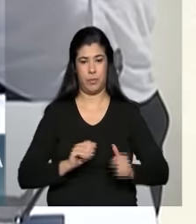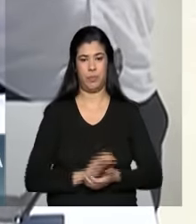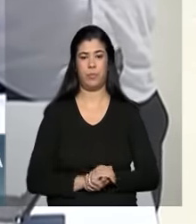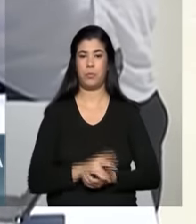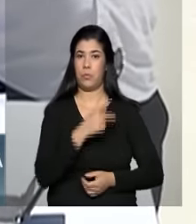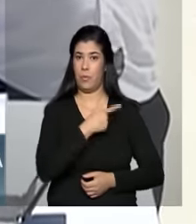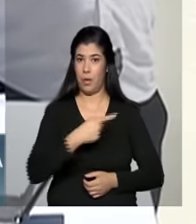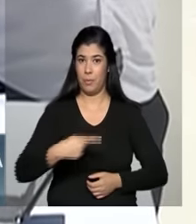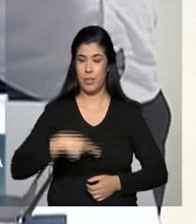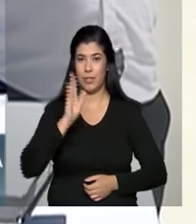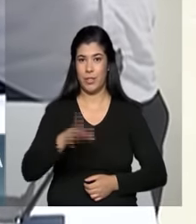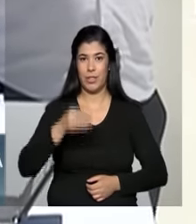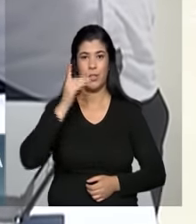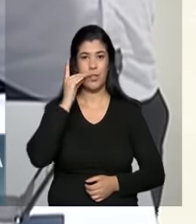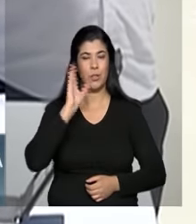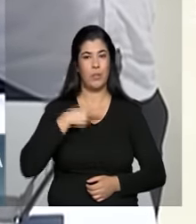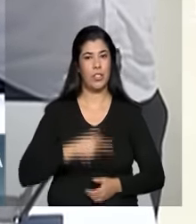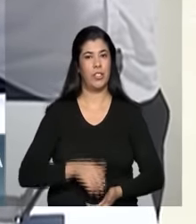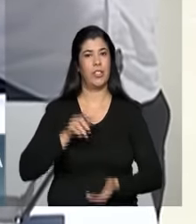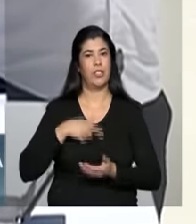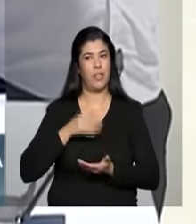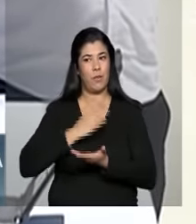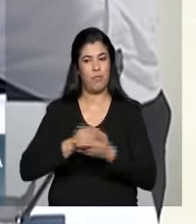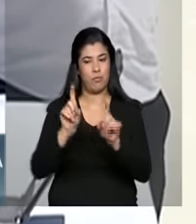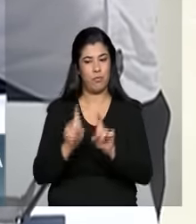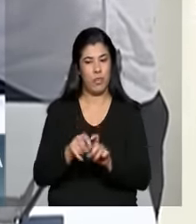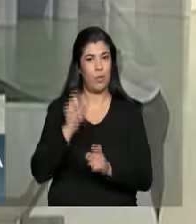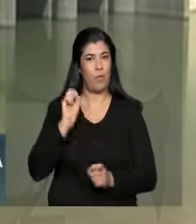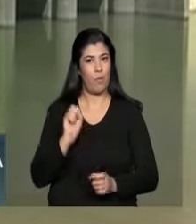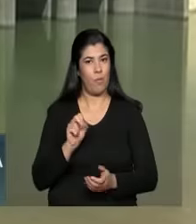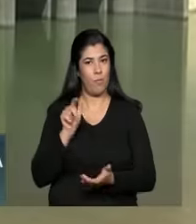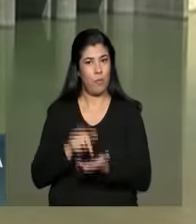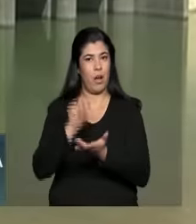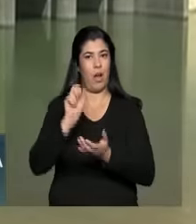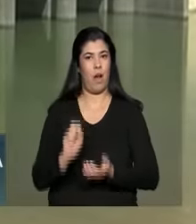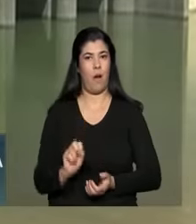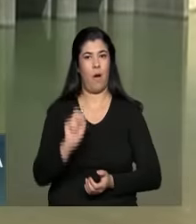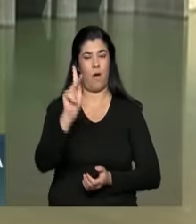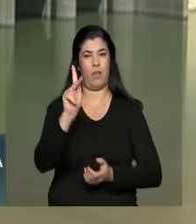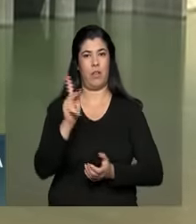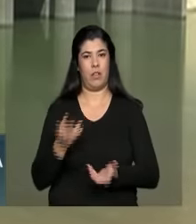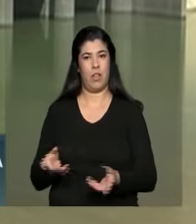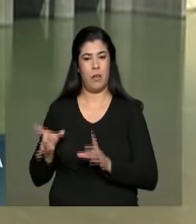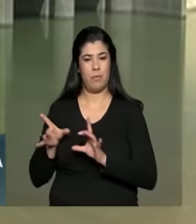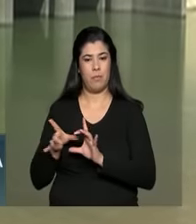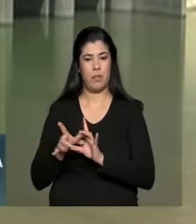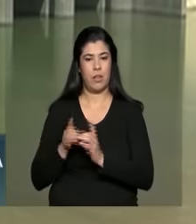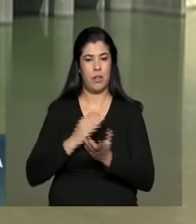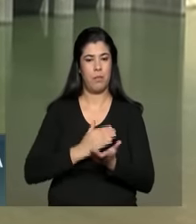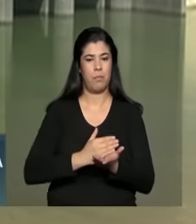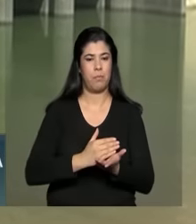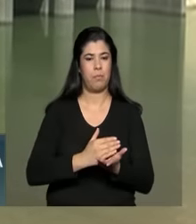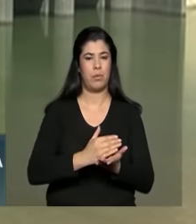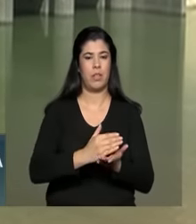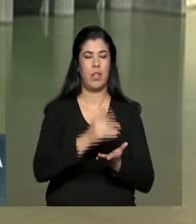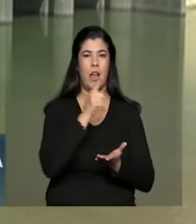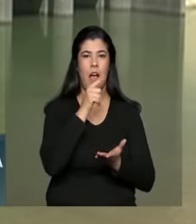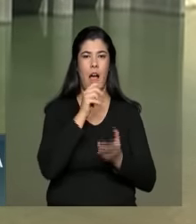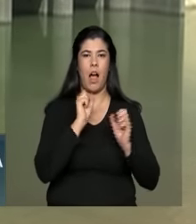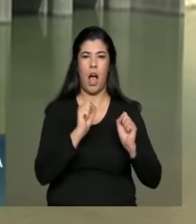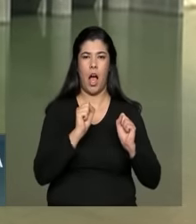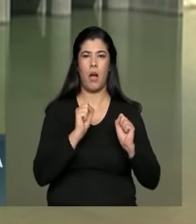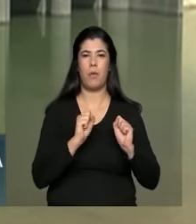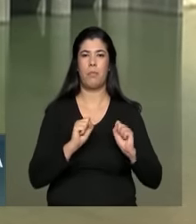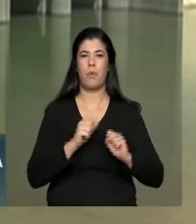estação do Eixo Norte do projeto de integração do Rio São Francisco, o povo aplaude o momento histórico. Pode fazer